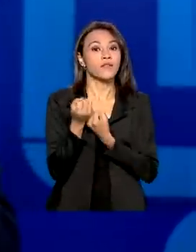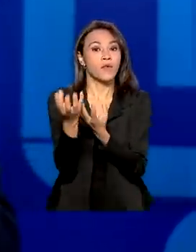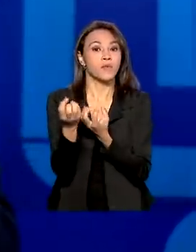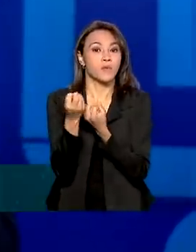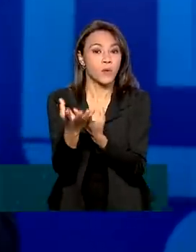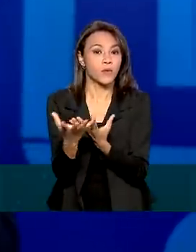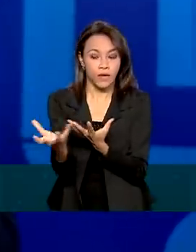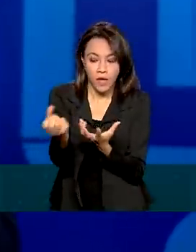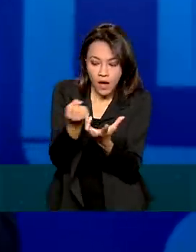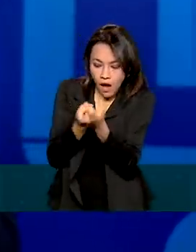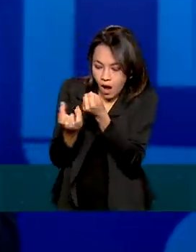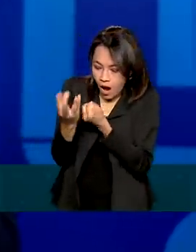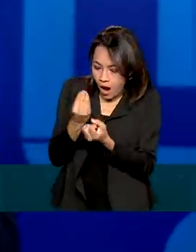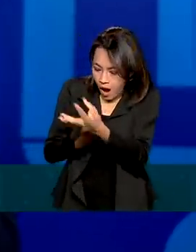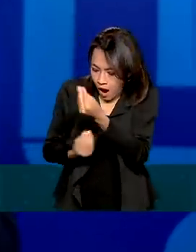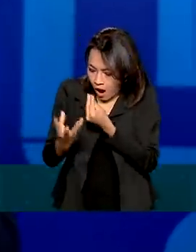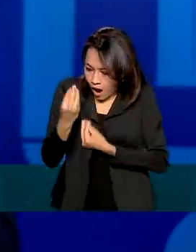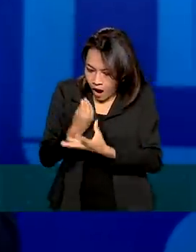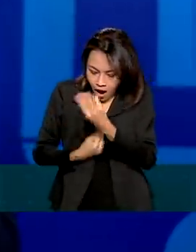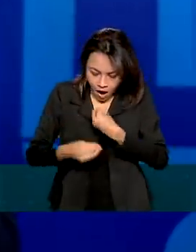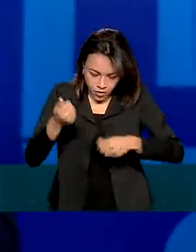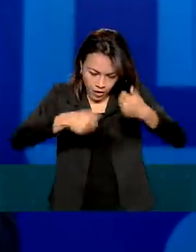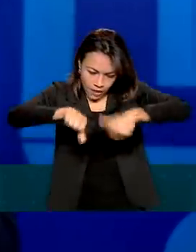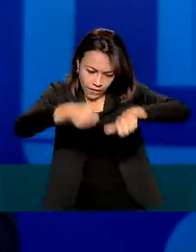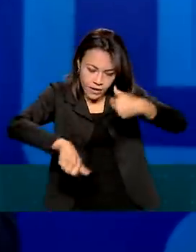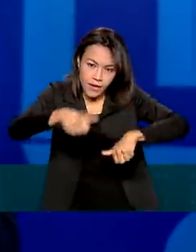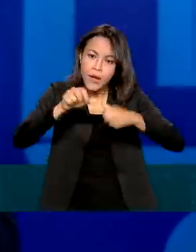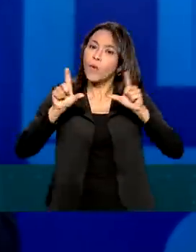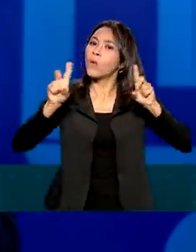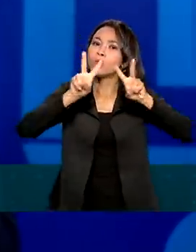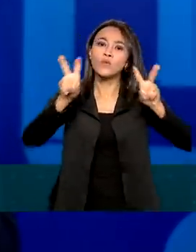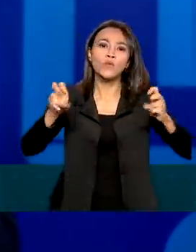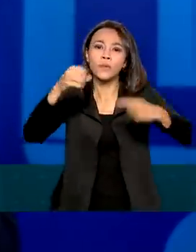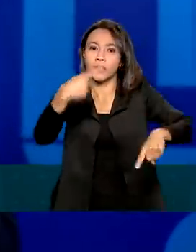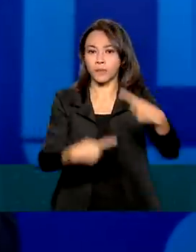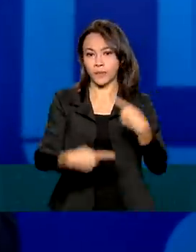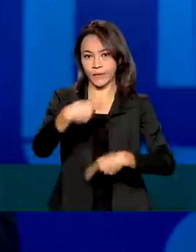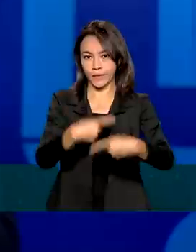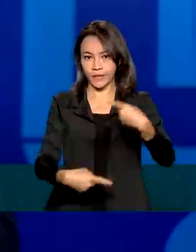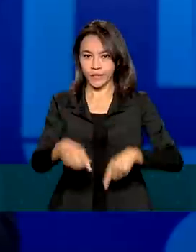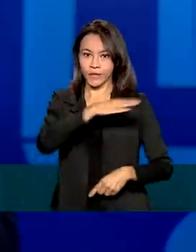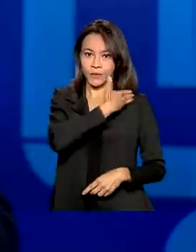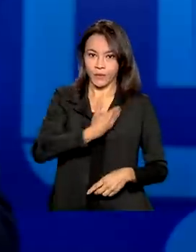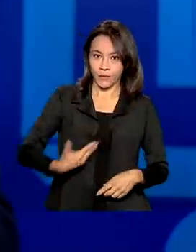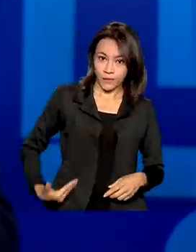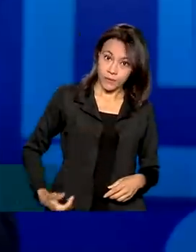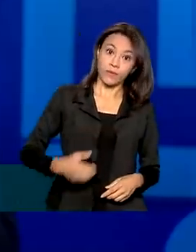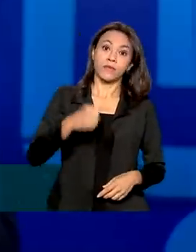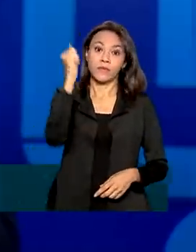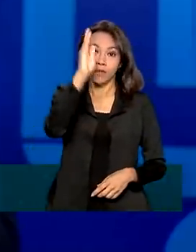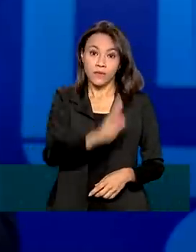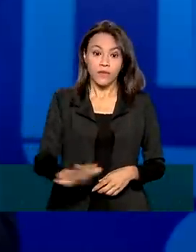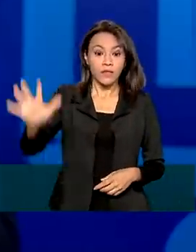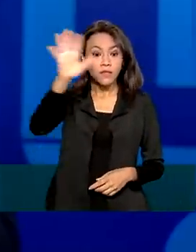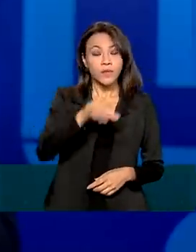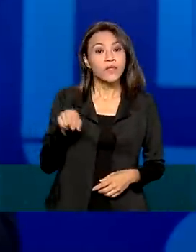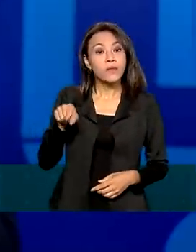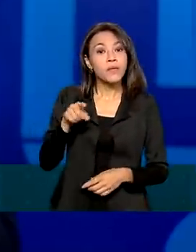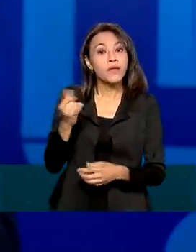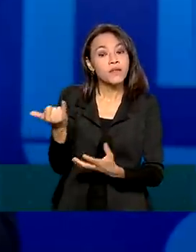formulação, monitoramento, avaliação de políticas públicas, a produção de indicadores que vão